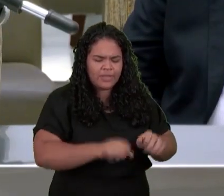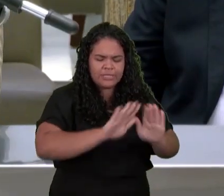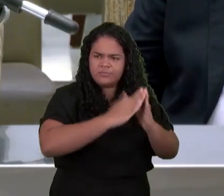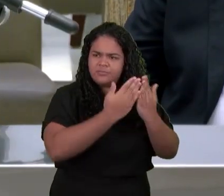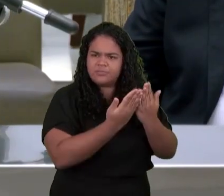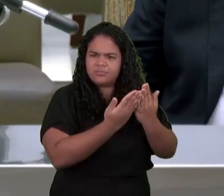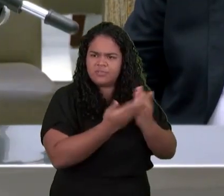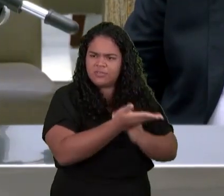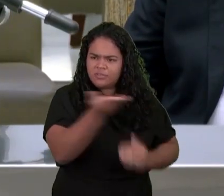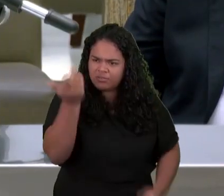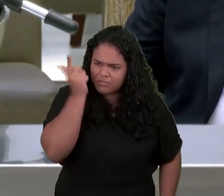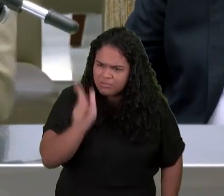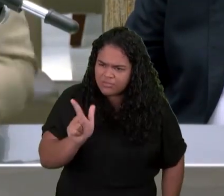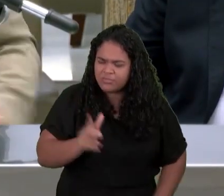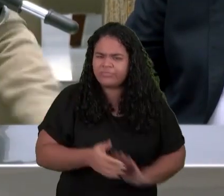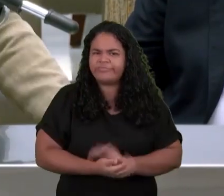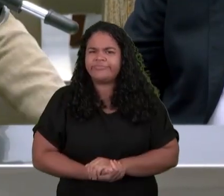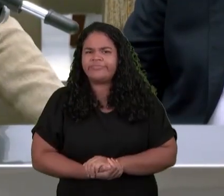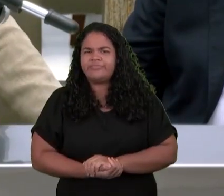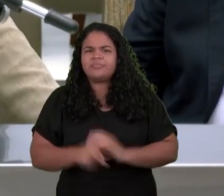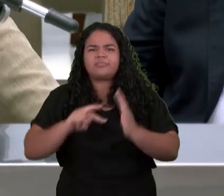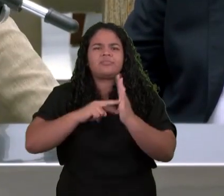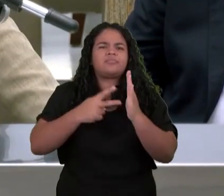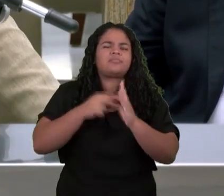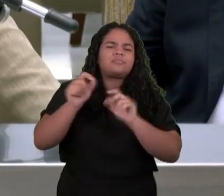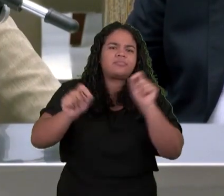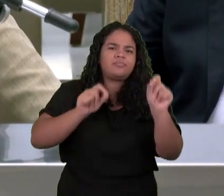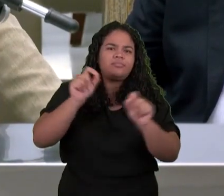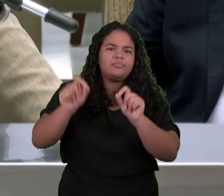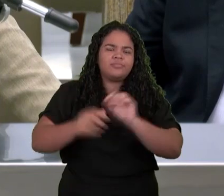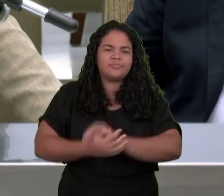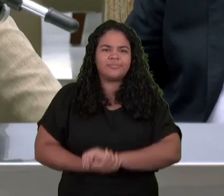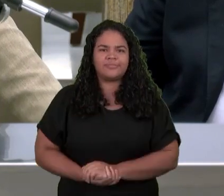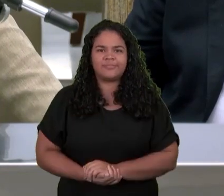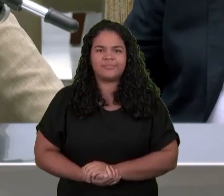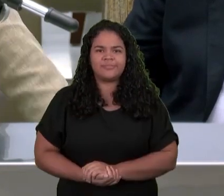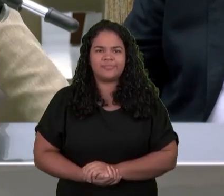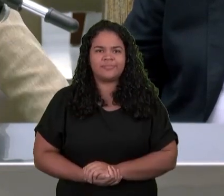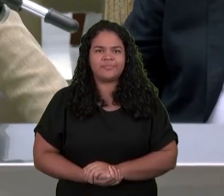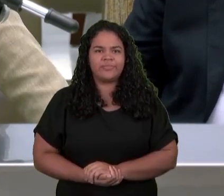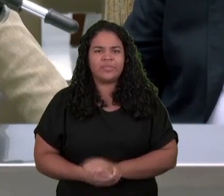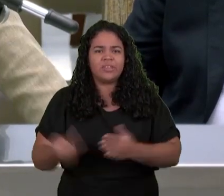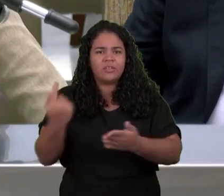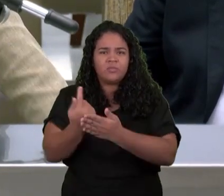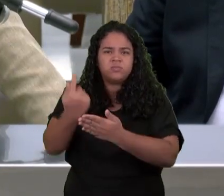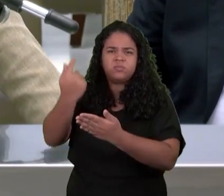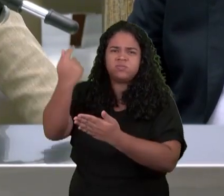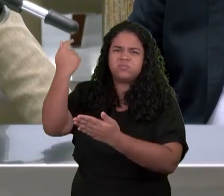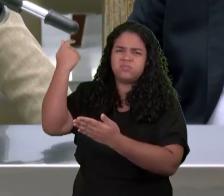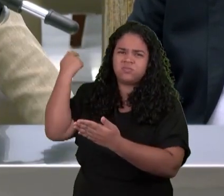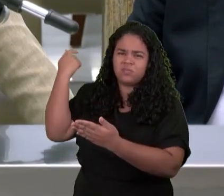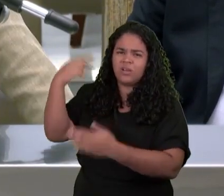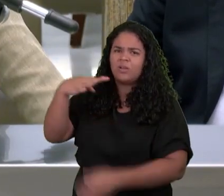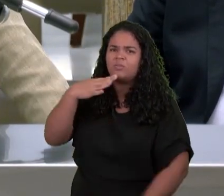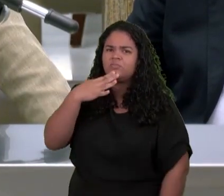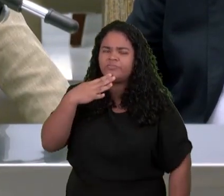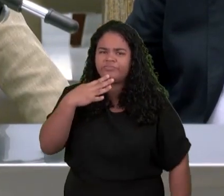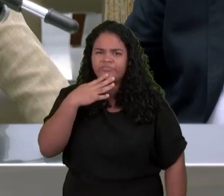uma Nomeclatura Que era muito comum Naqueles tempos Rolos